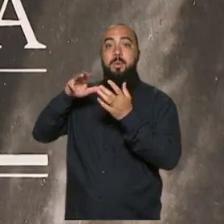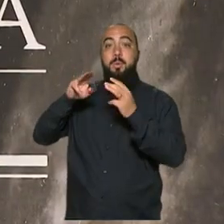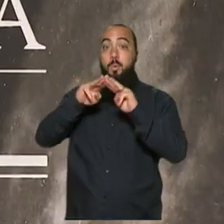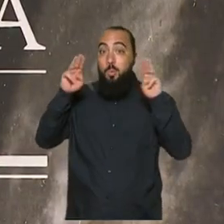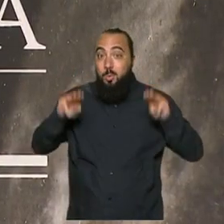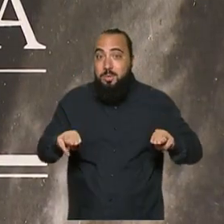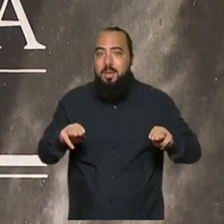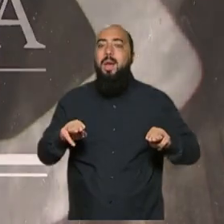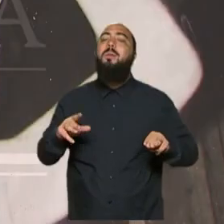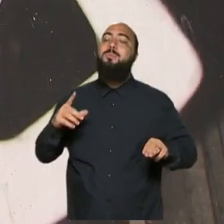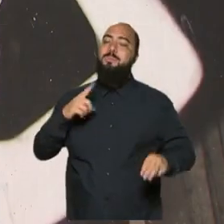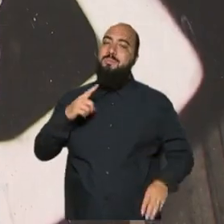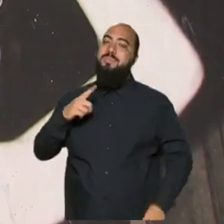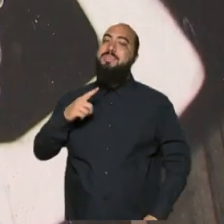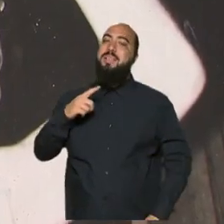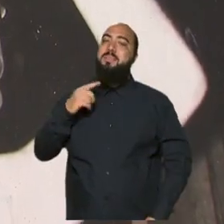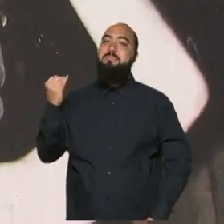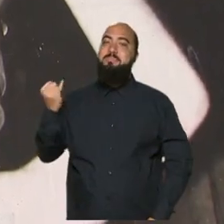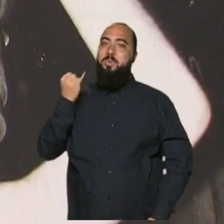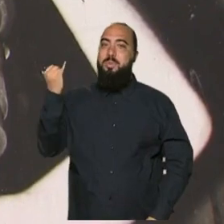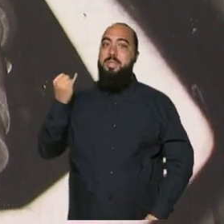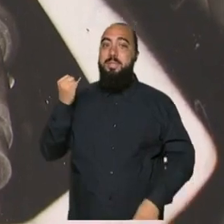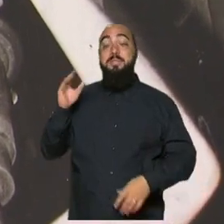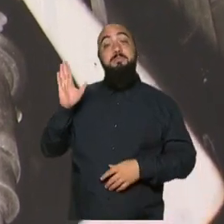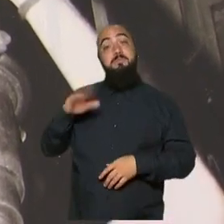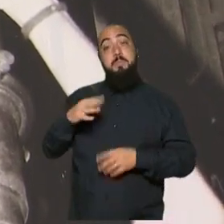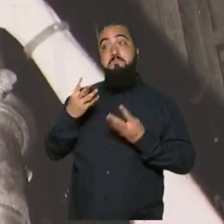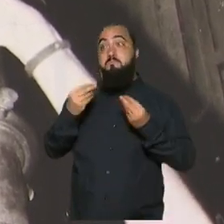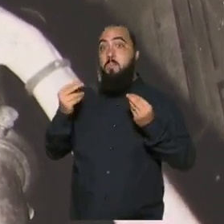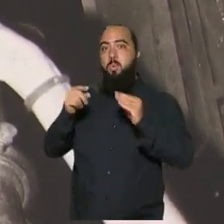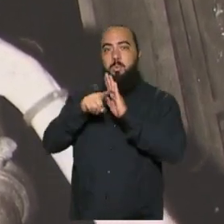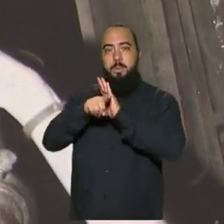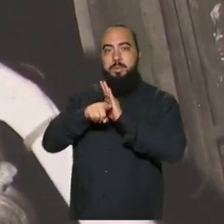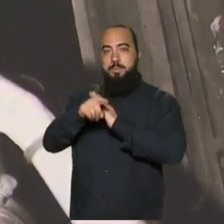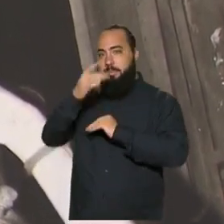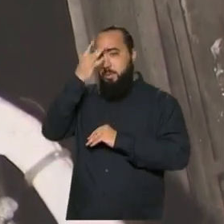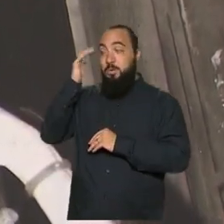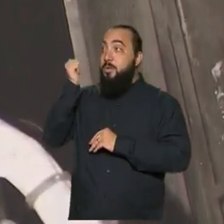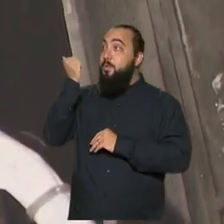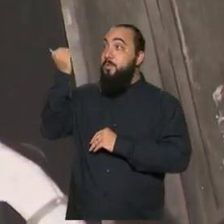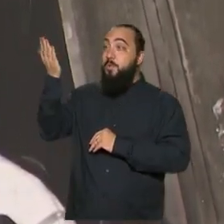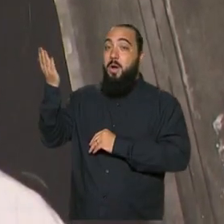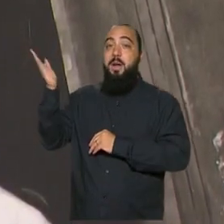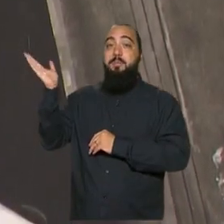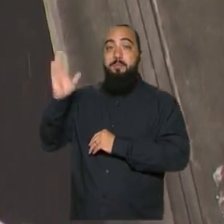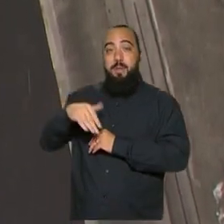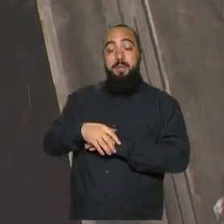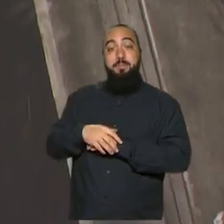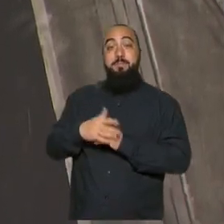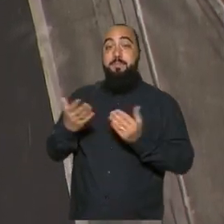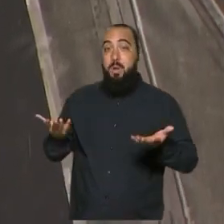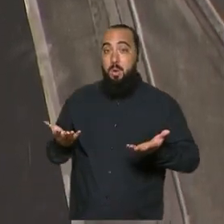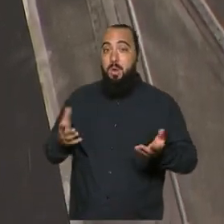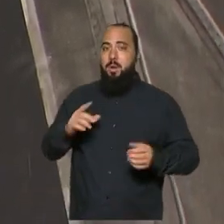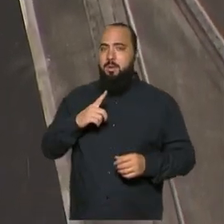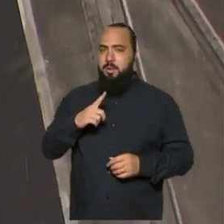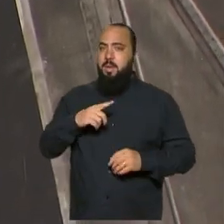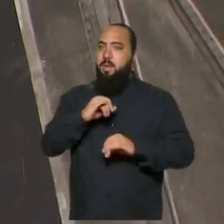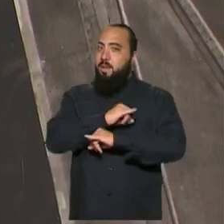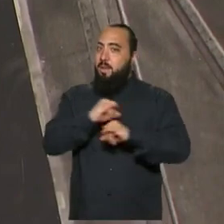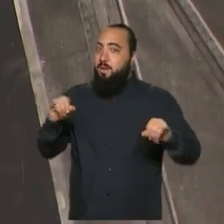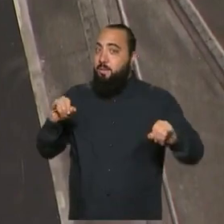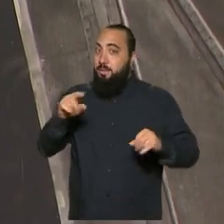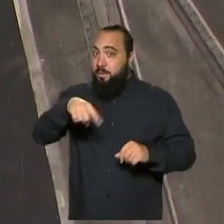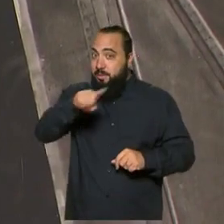vantagem, por ser um museu, a convida muitos pesquisadores de fora. E, por exemplo, em primeira mão, posso dar uma notícia